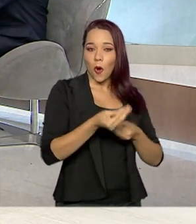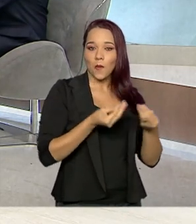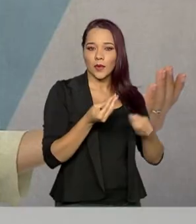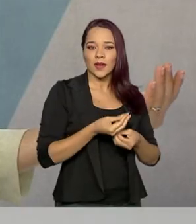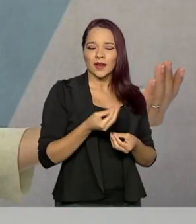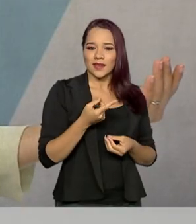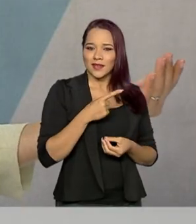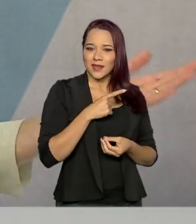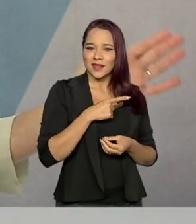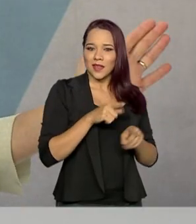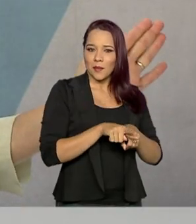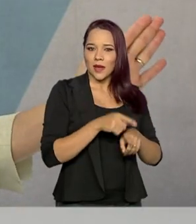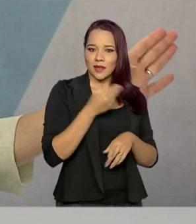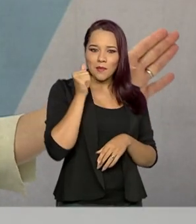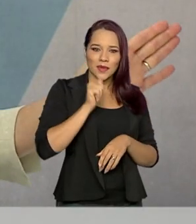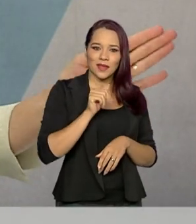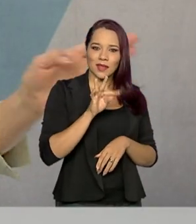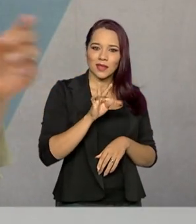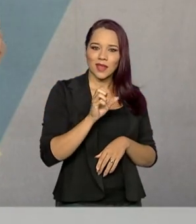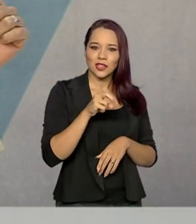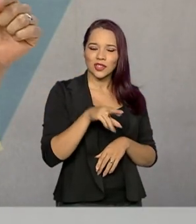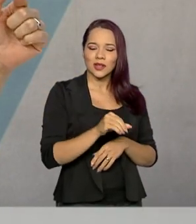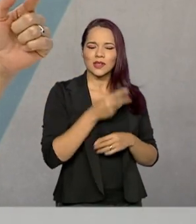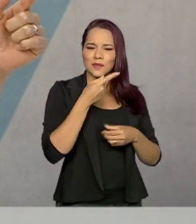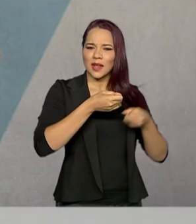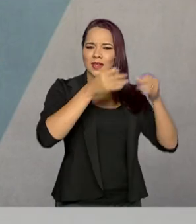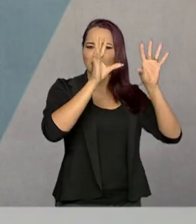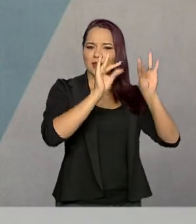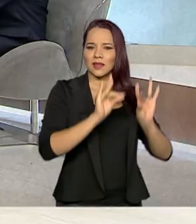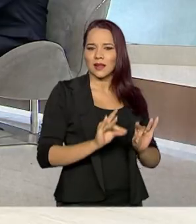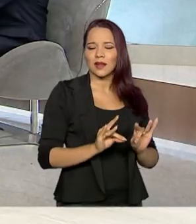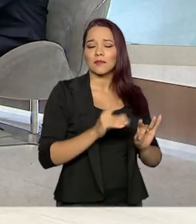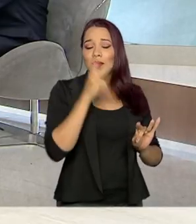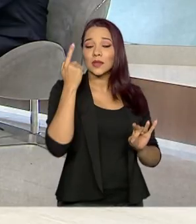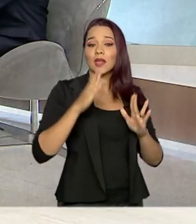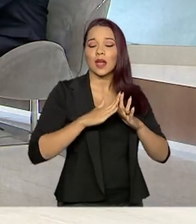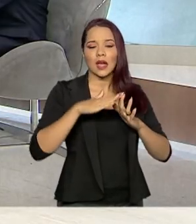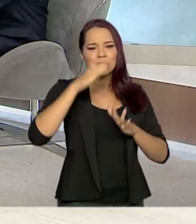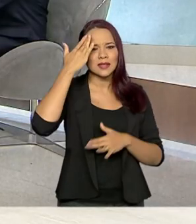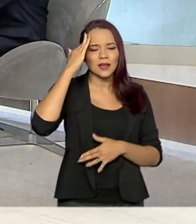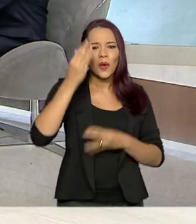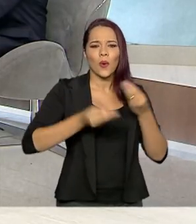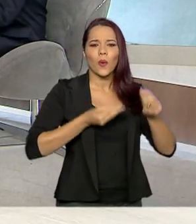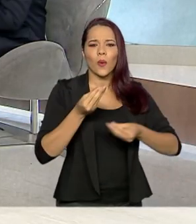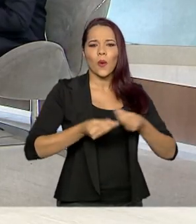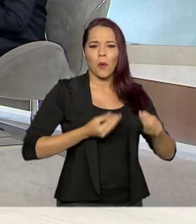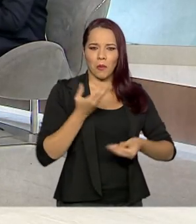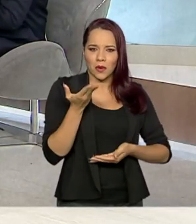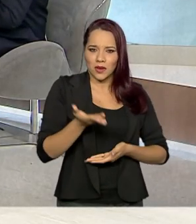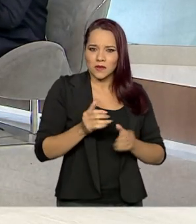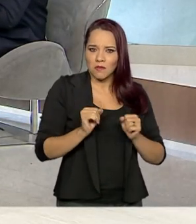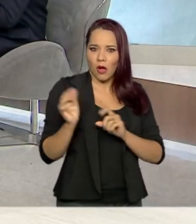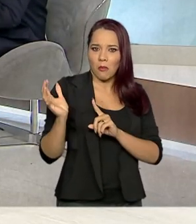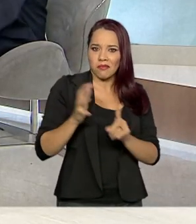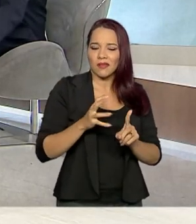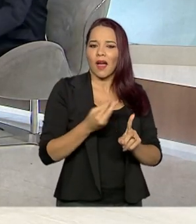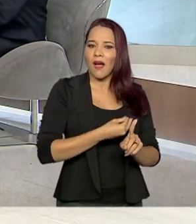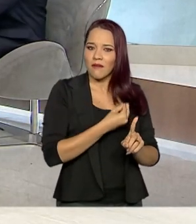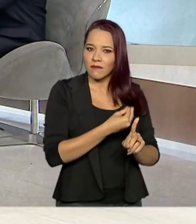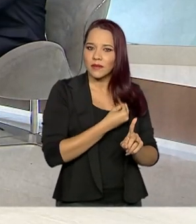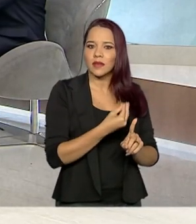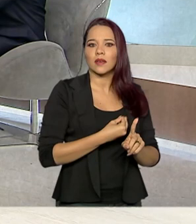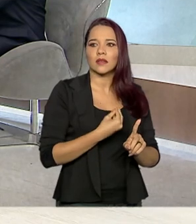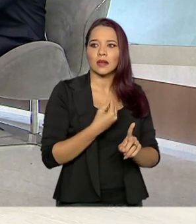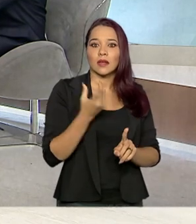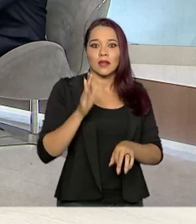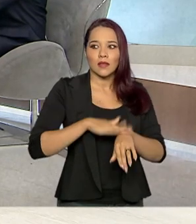conhecimento aqui da Tatiane para detalhar um pouquinho mais para quem está em casa entender como é que isso pode afetar a vida na